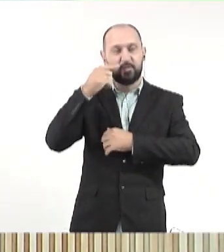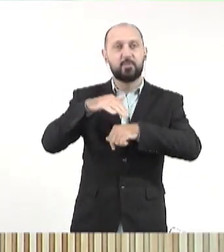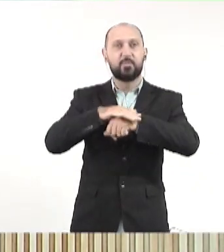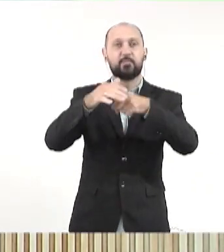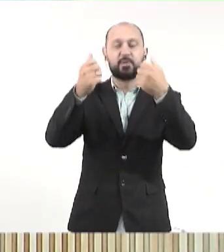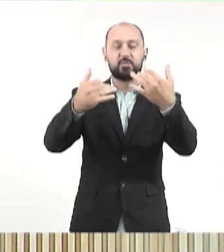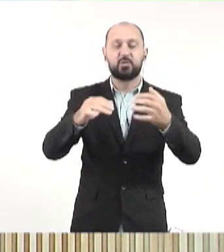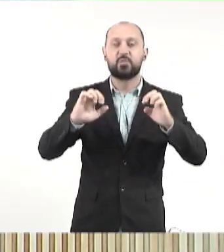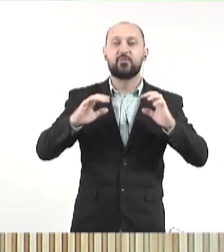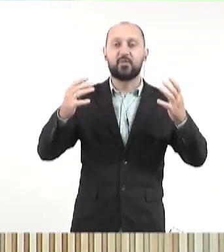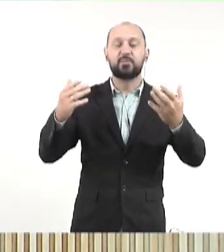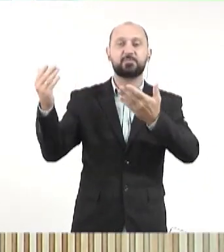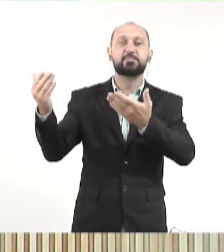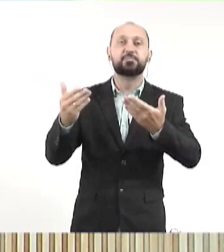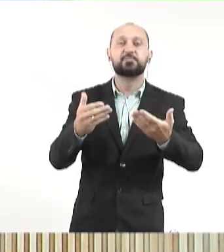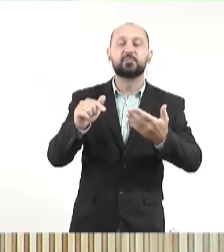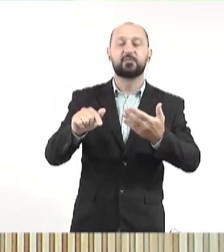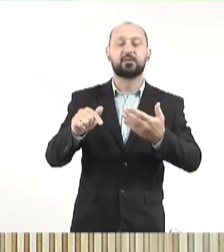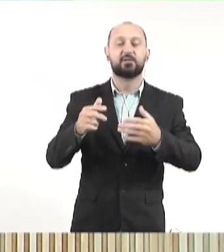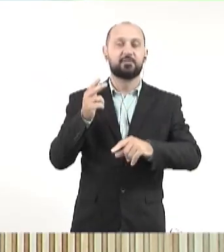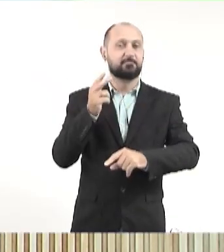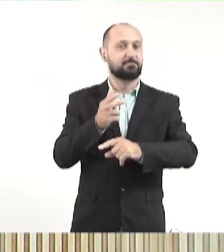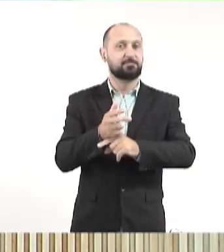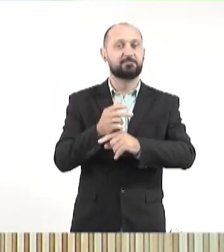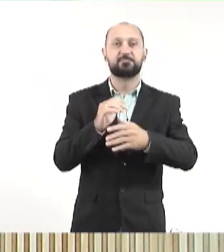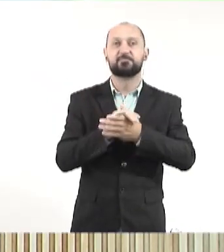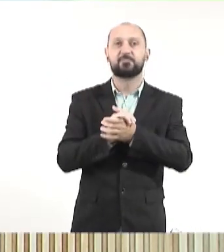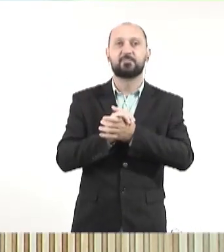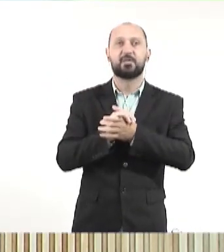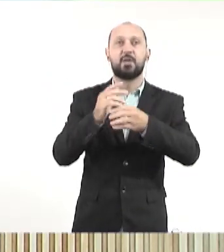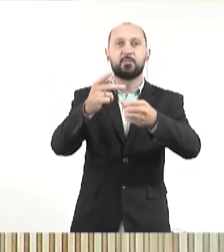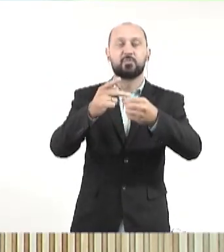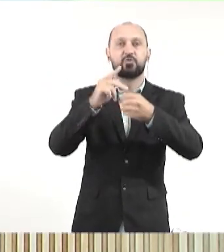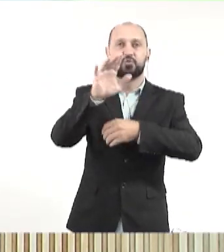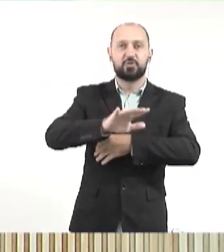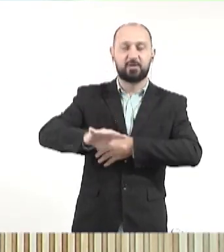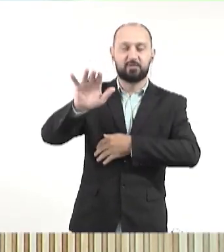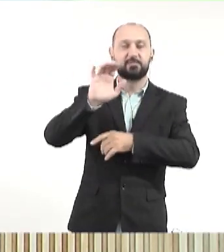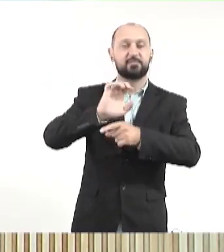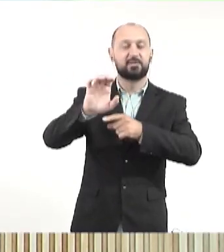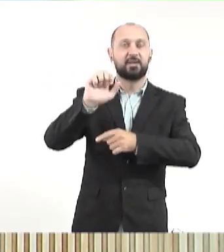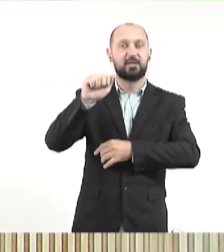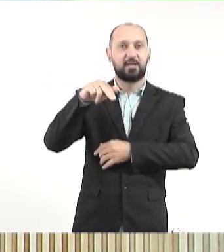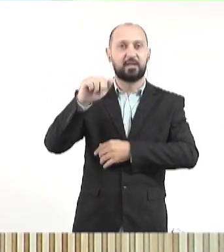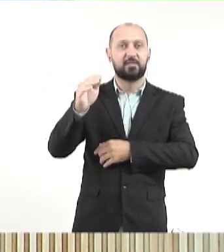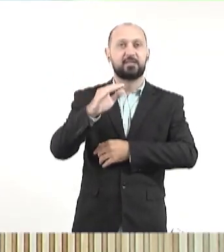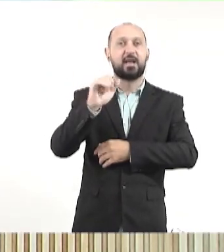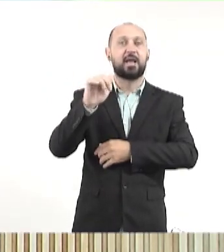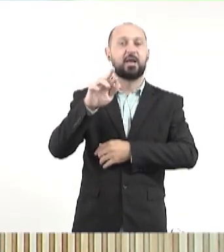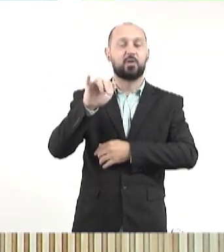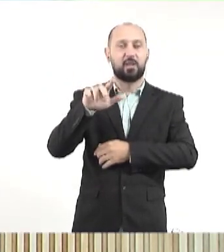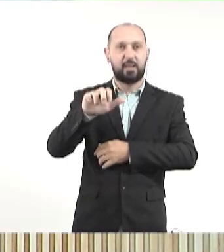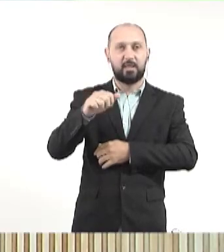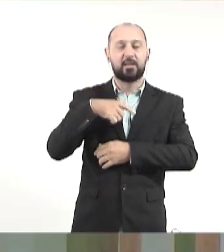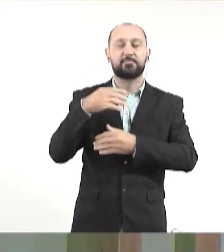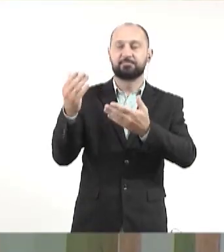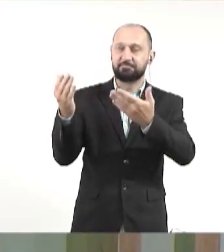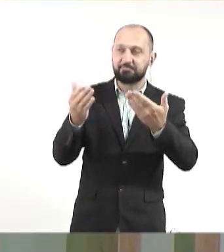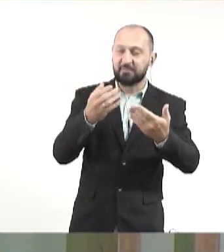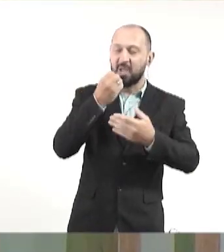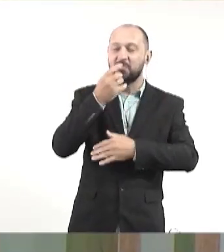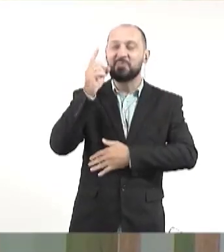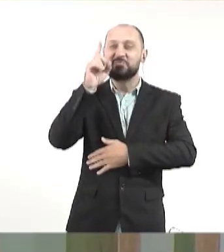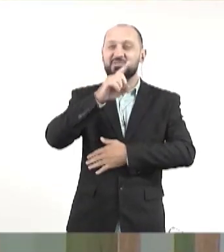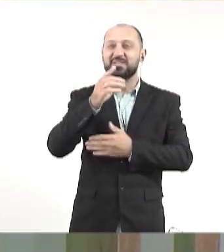falar sobre esse evento, a gente recebe aqui no estúdio da TV Alemes, a Procuradora-Geral do Estado, Ana Carolina Ali Garcia. Procuradora,